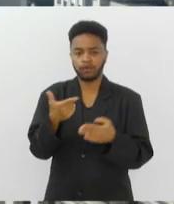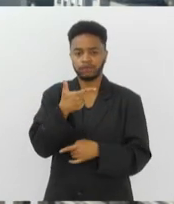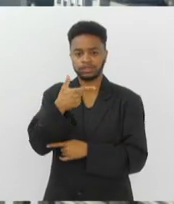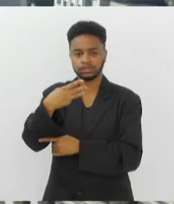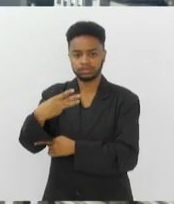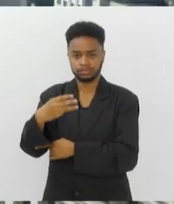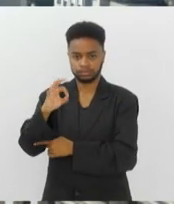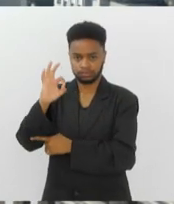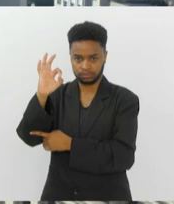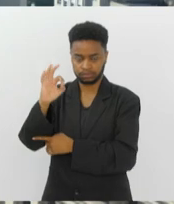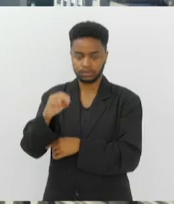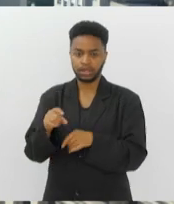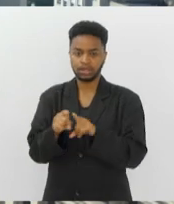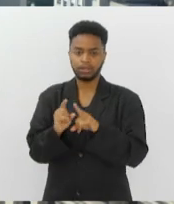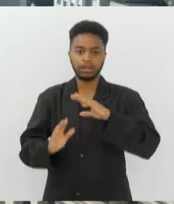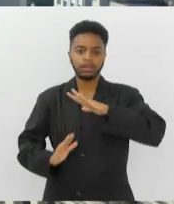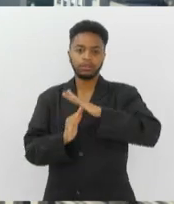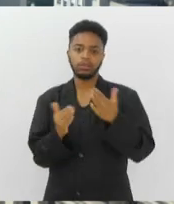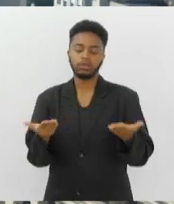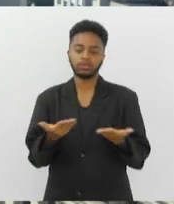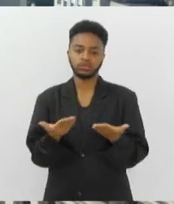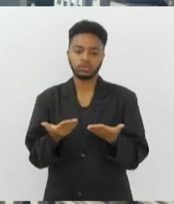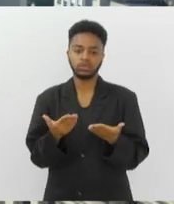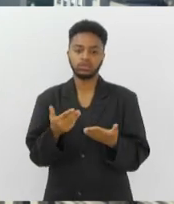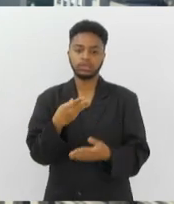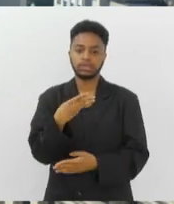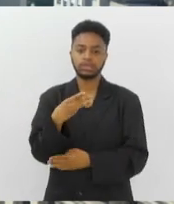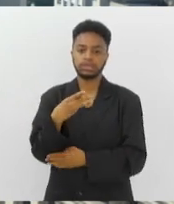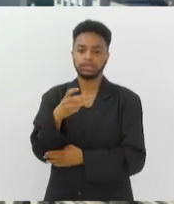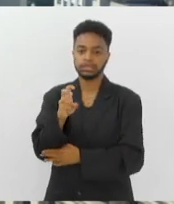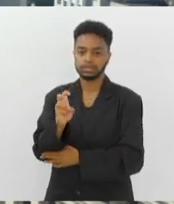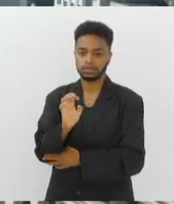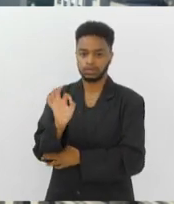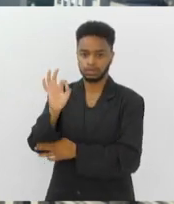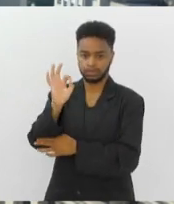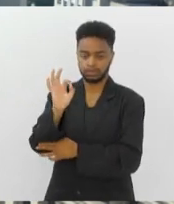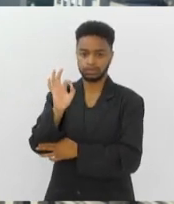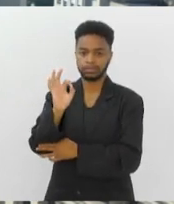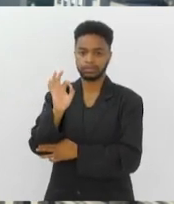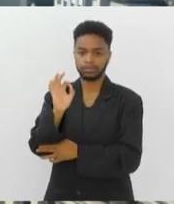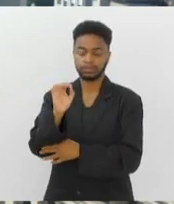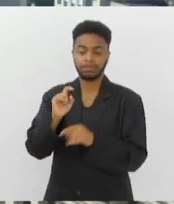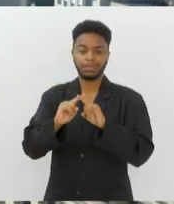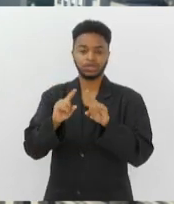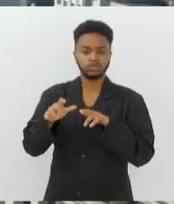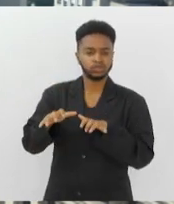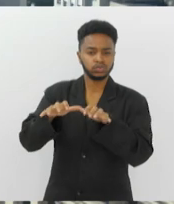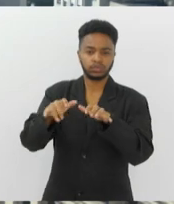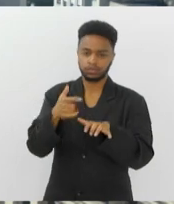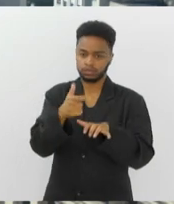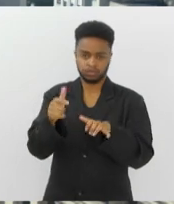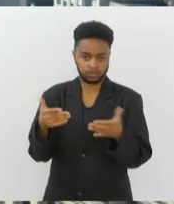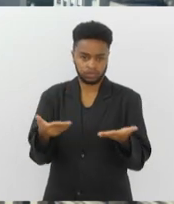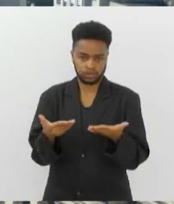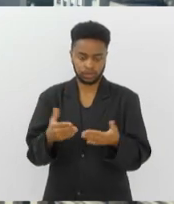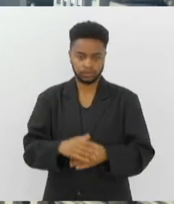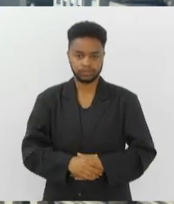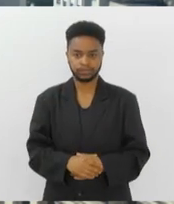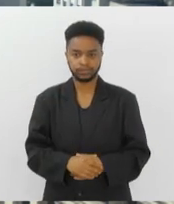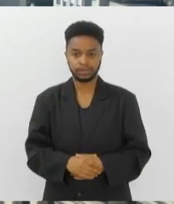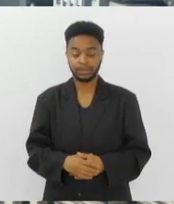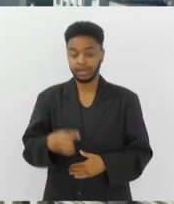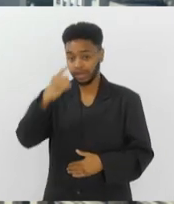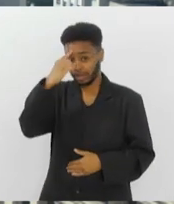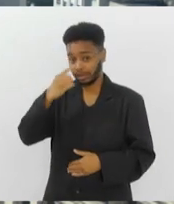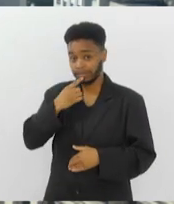23 graus. A máxima prevista para hoje é de 35 graus. E não há previsão de chuva para hoje. Essas